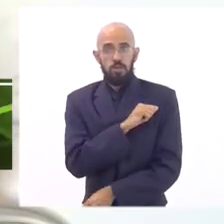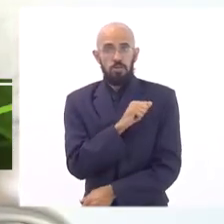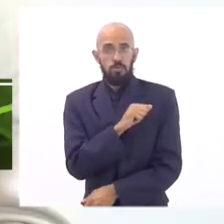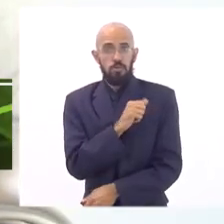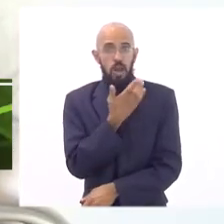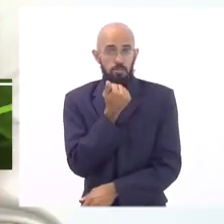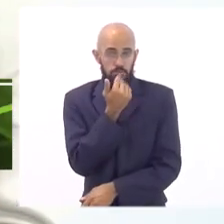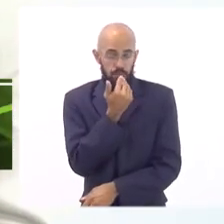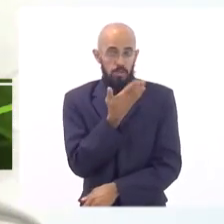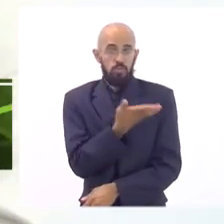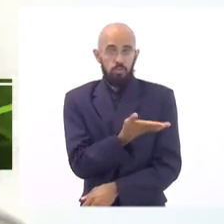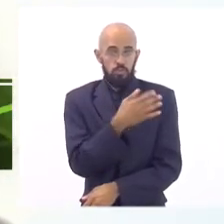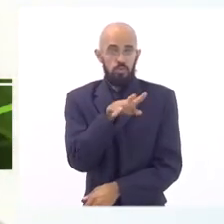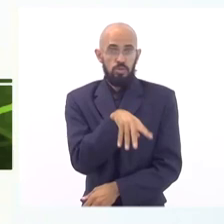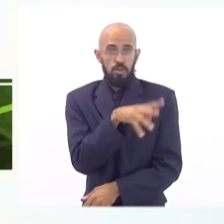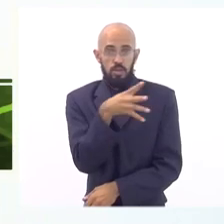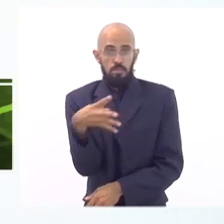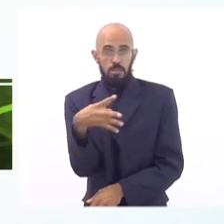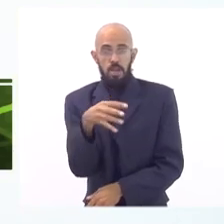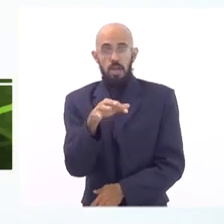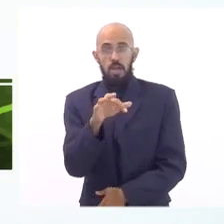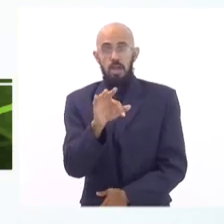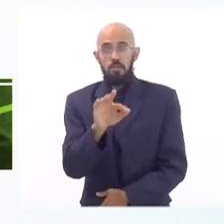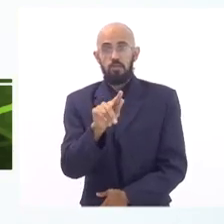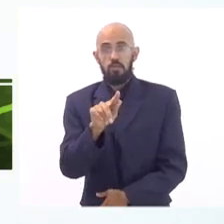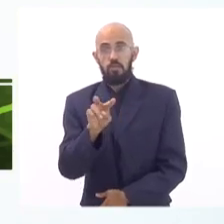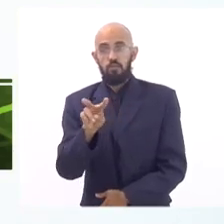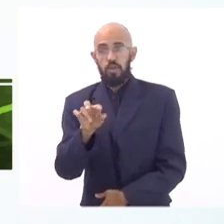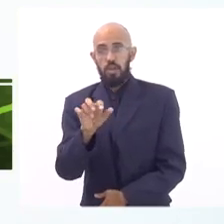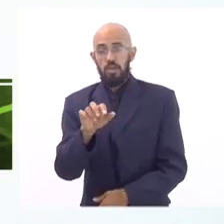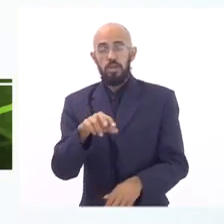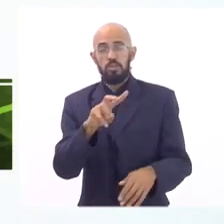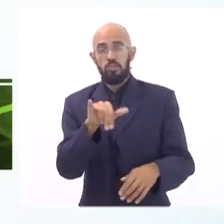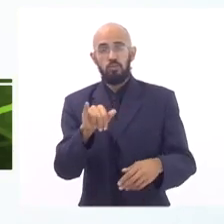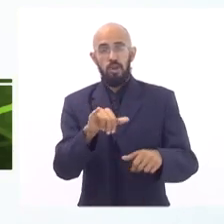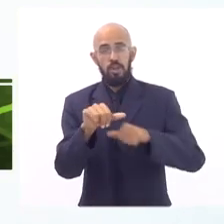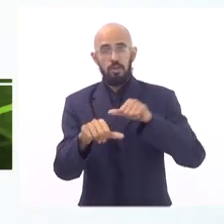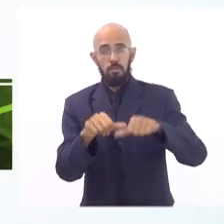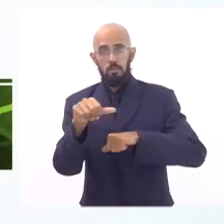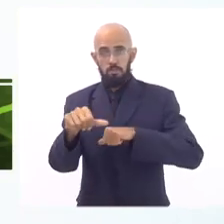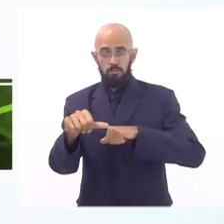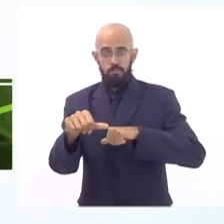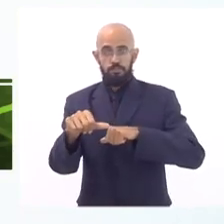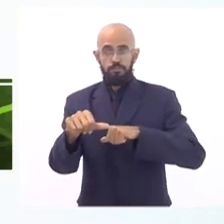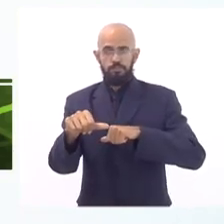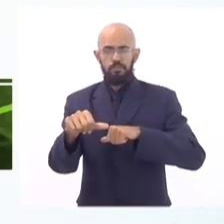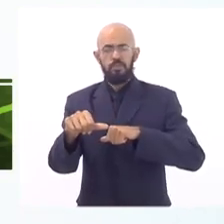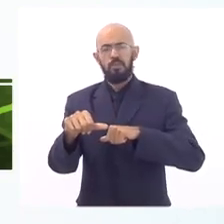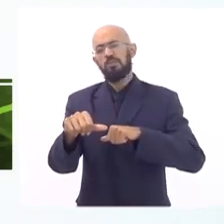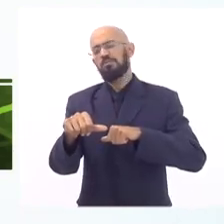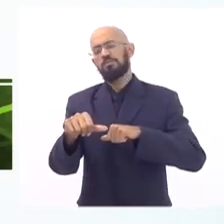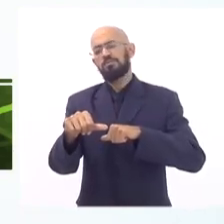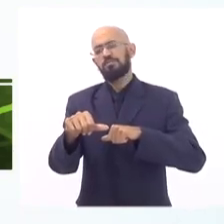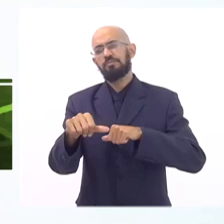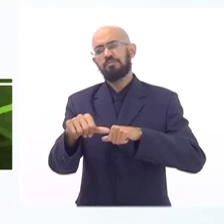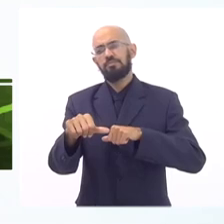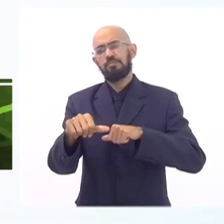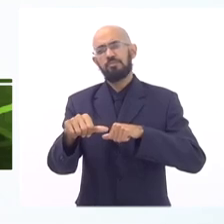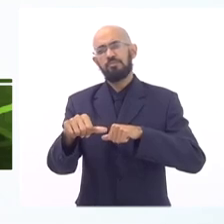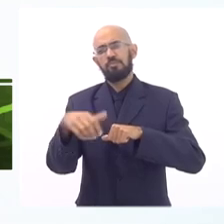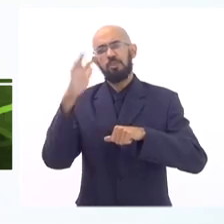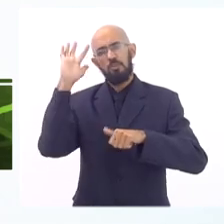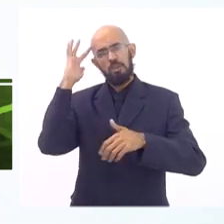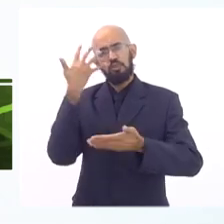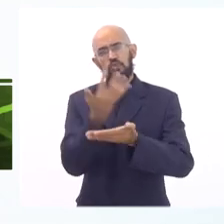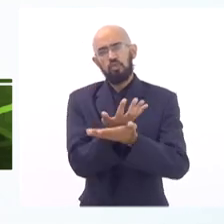na tabela FGV e teremos mais pra frente aí uma medida também com